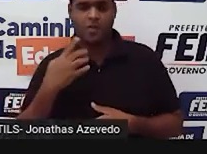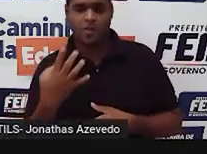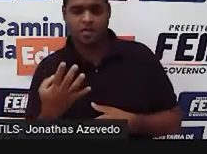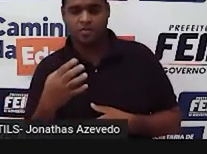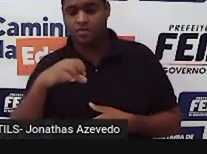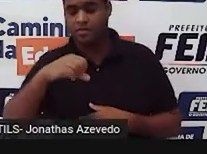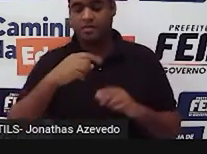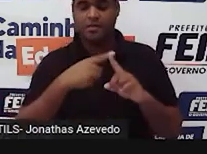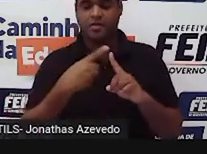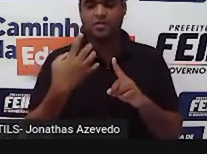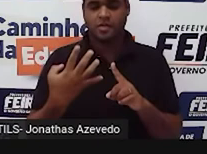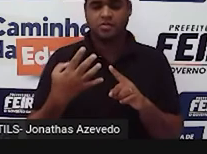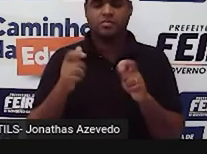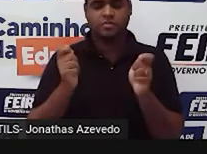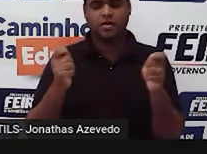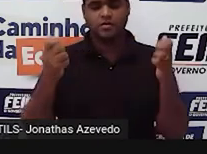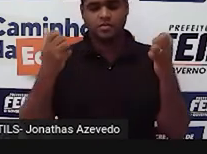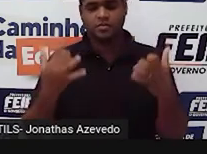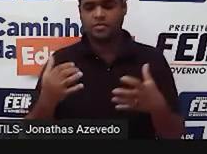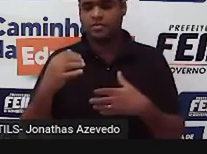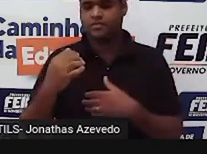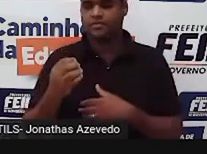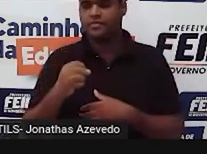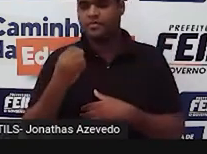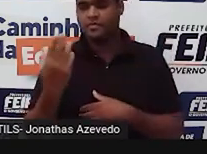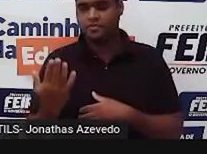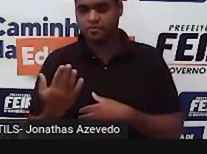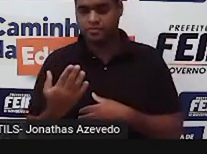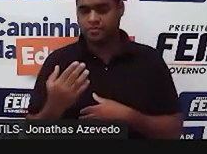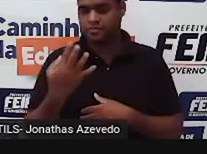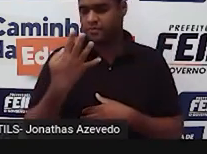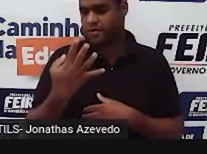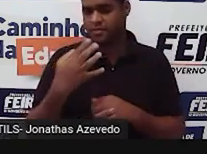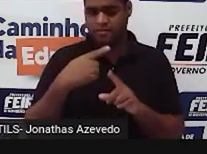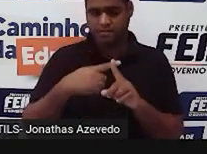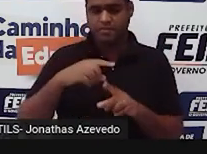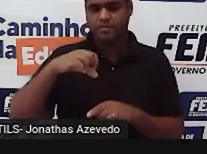4 ou 4 mais 9, que vai dar 13.